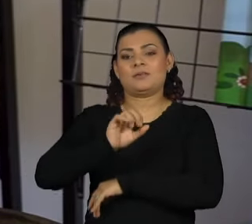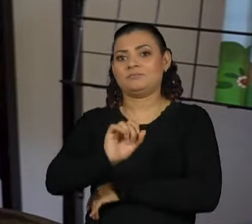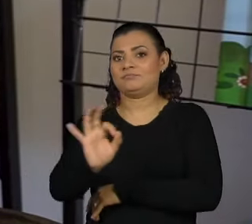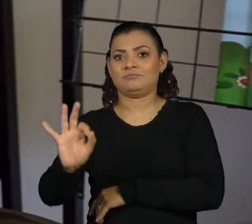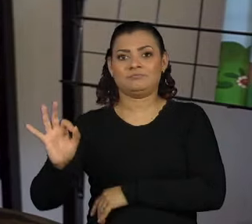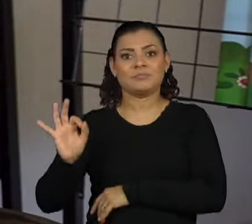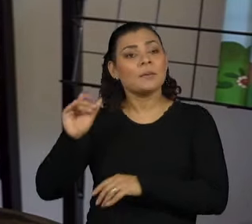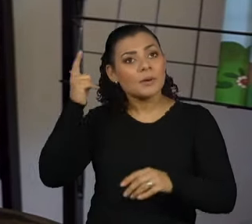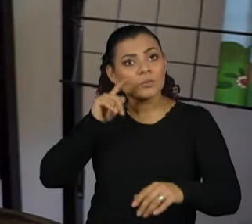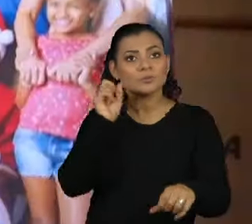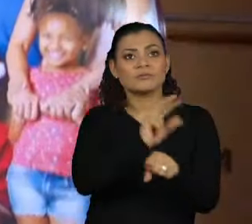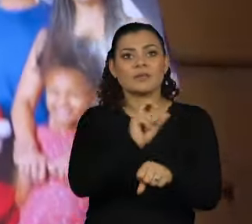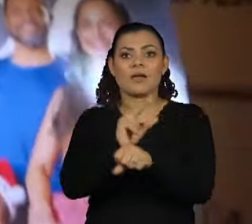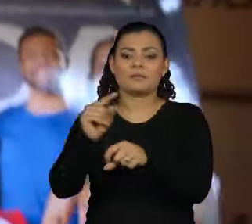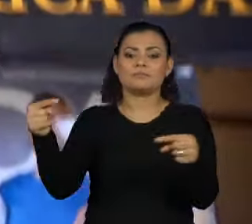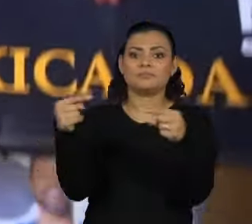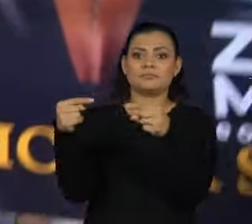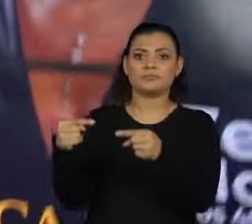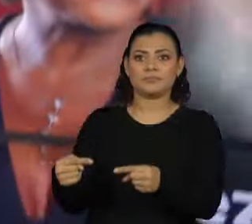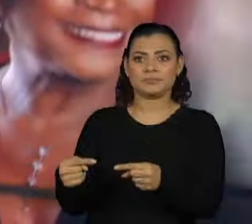ocupar essas vagas.